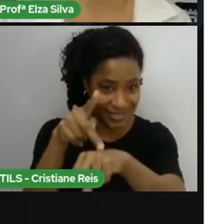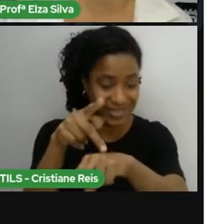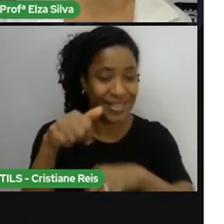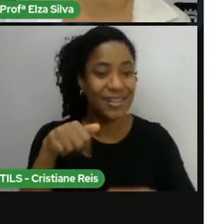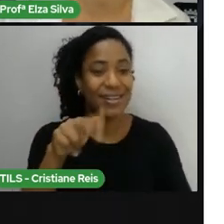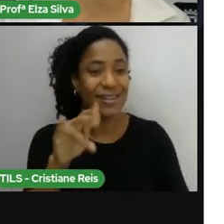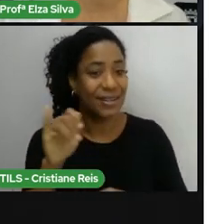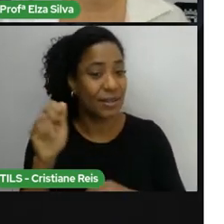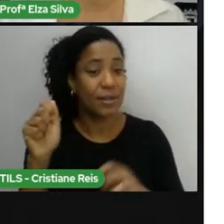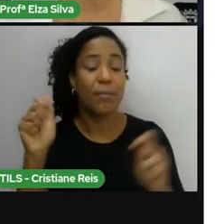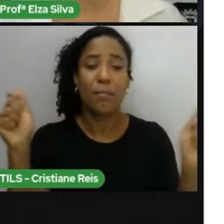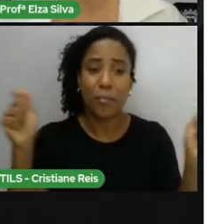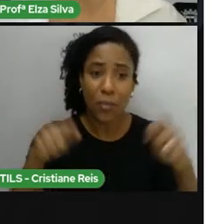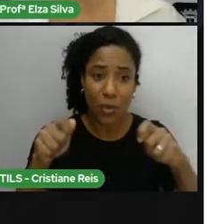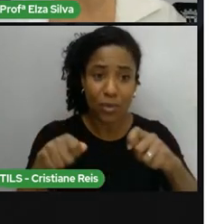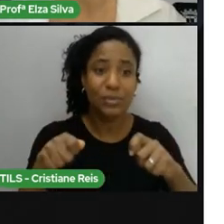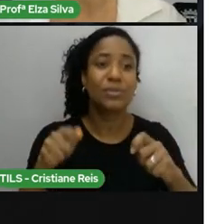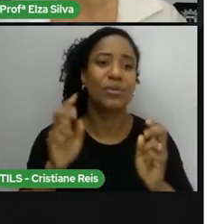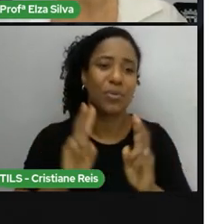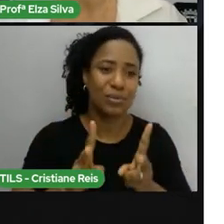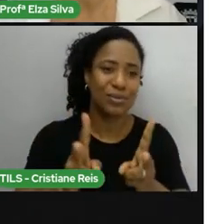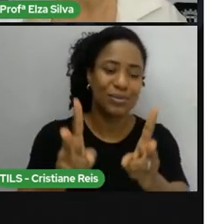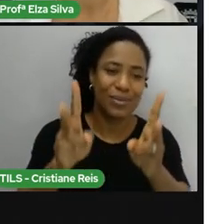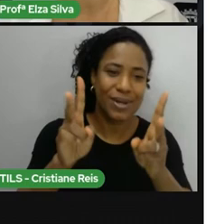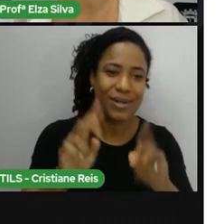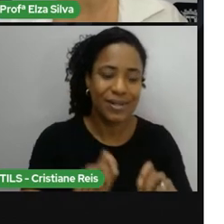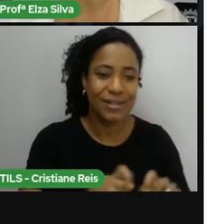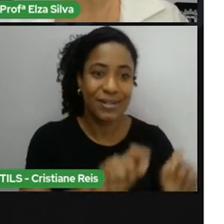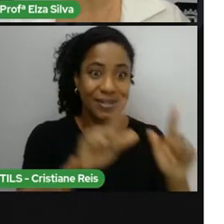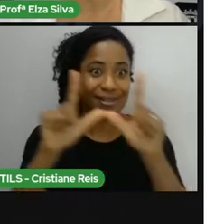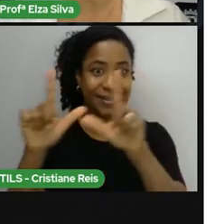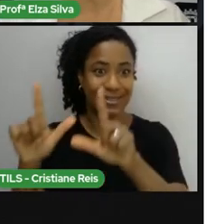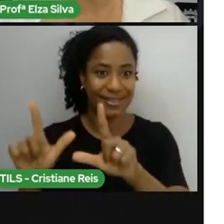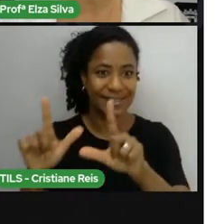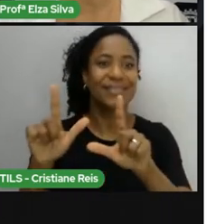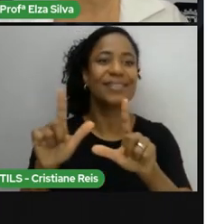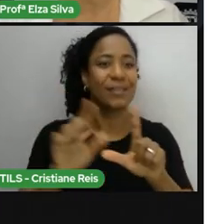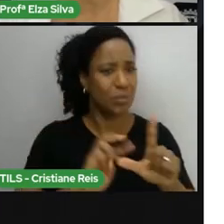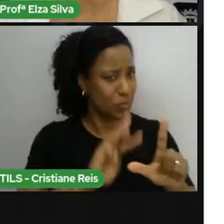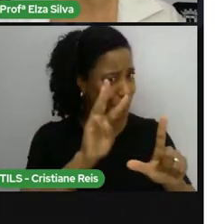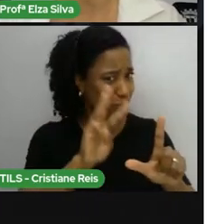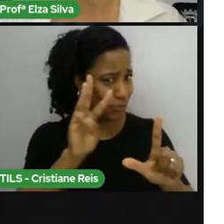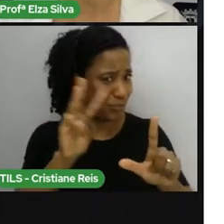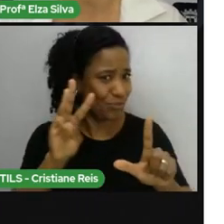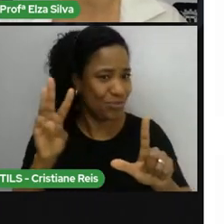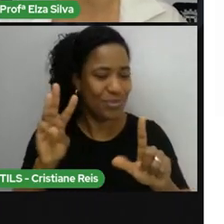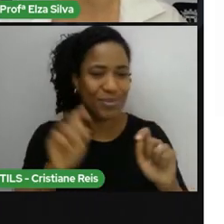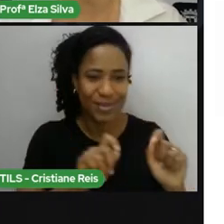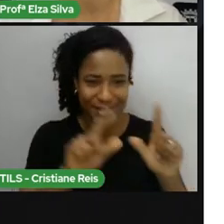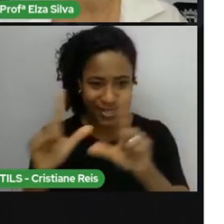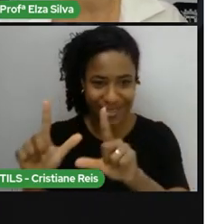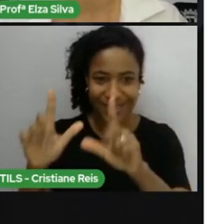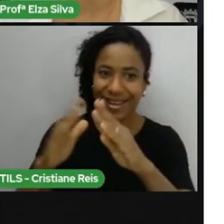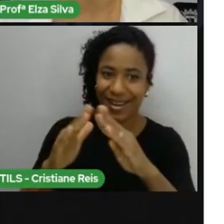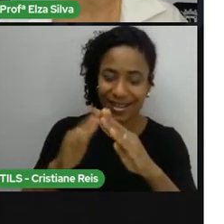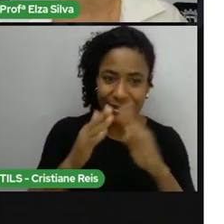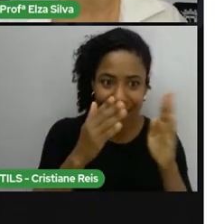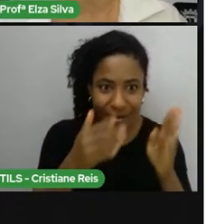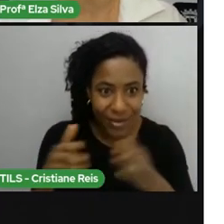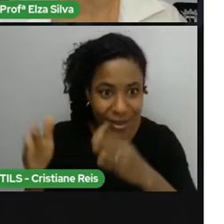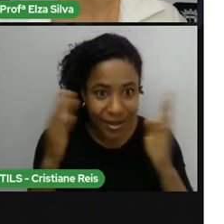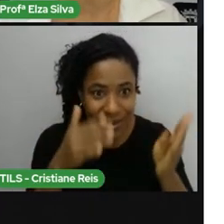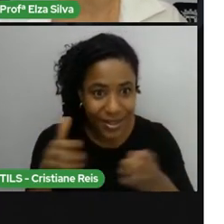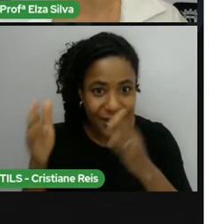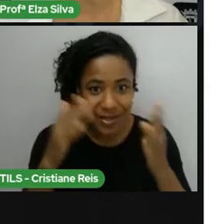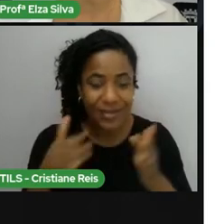Podem Continuar Ao acessar O link Depois da Nossa aula Aí da casa De vocês Está certo? Podem também